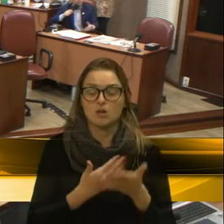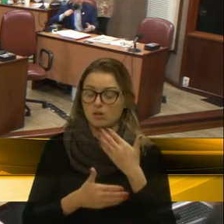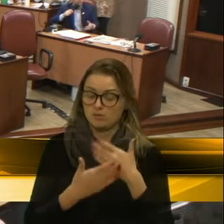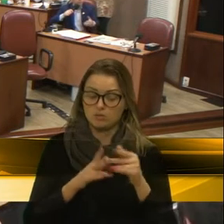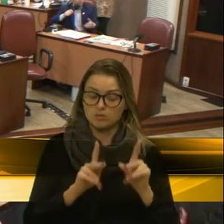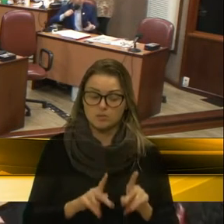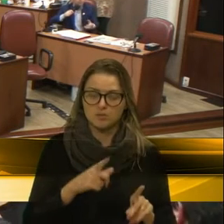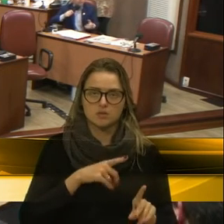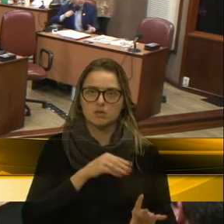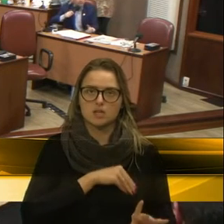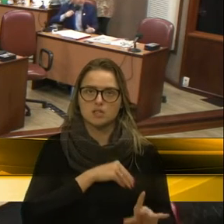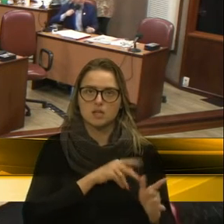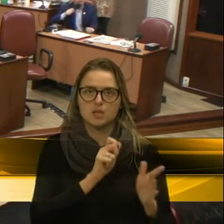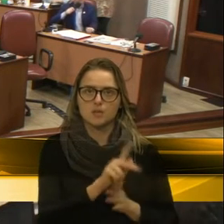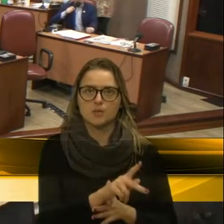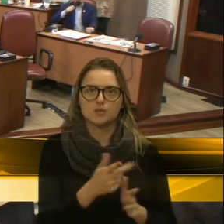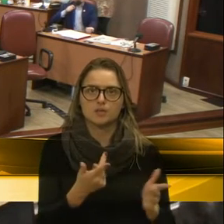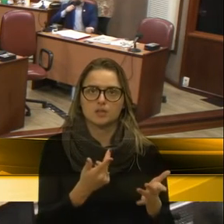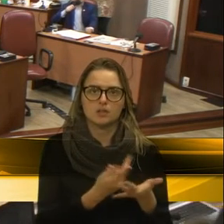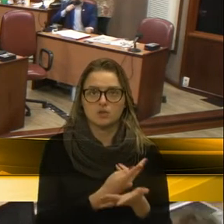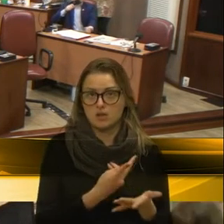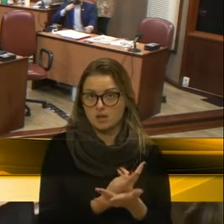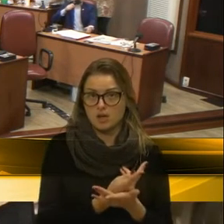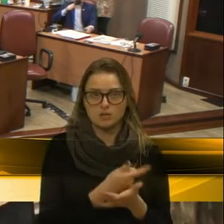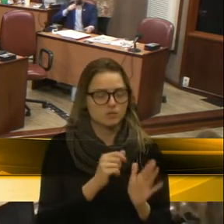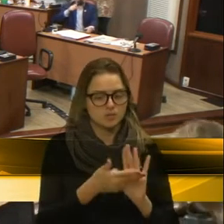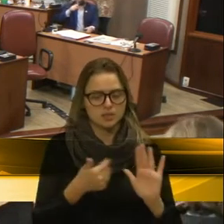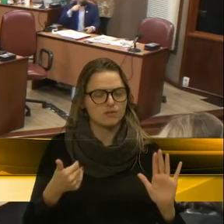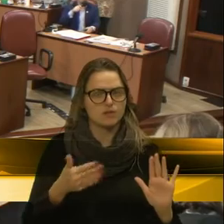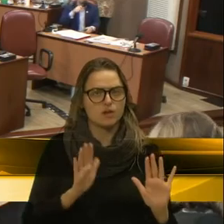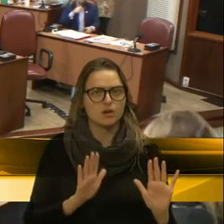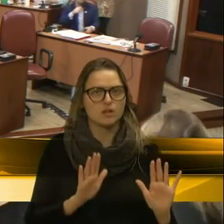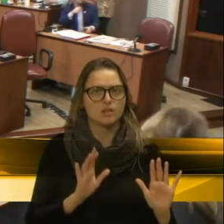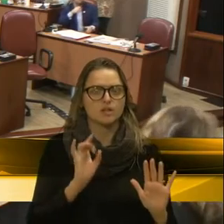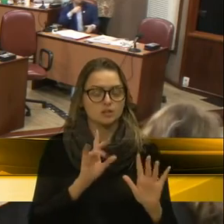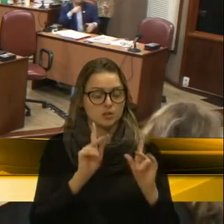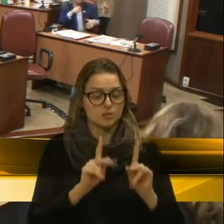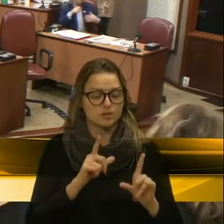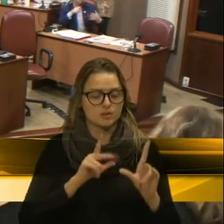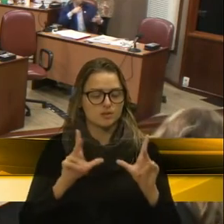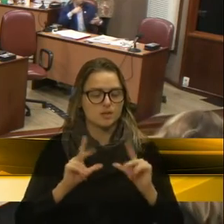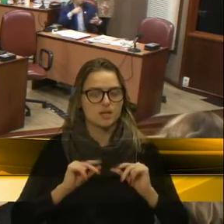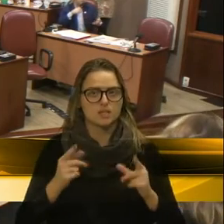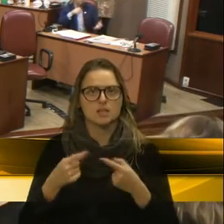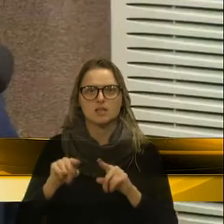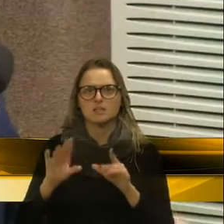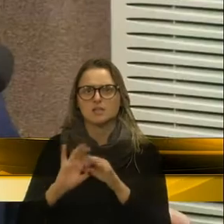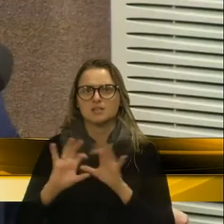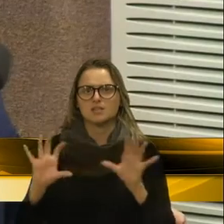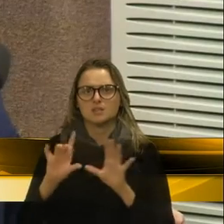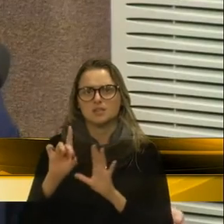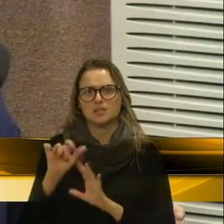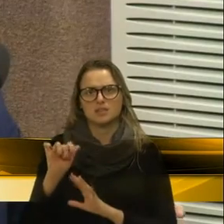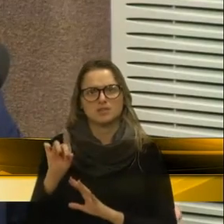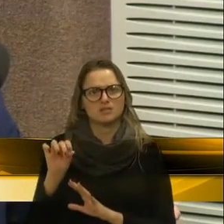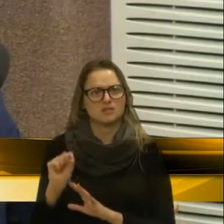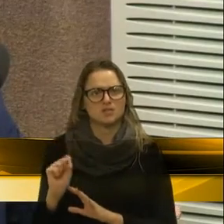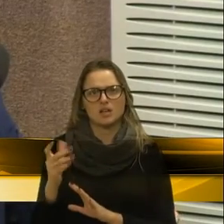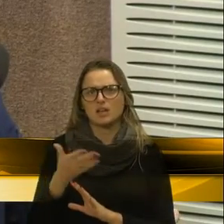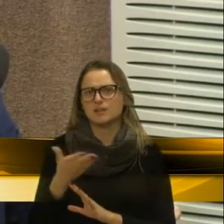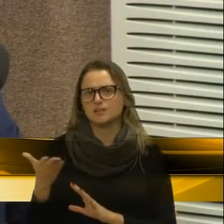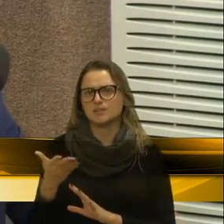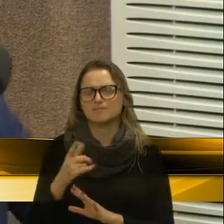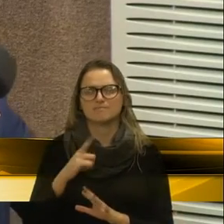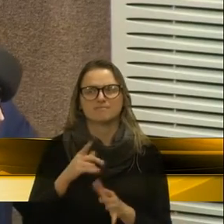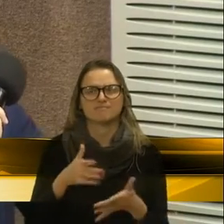recebam sejam as pessoas que merecem receber. Agora, essa simples e fácil liberação de dados, ela vai